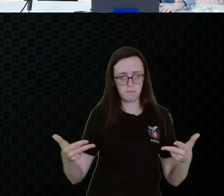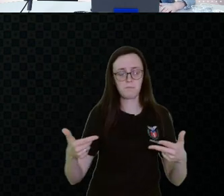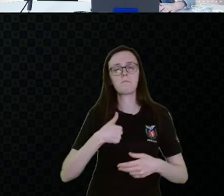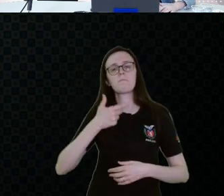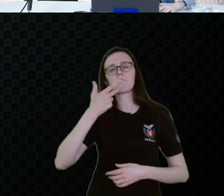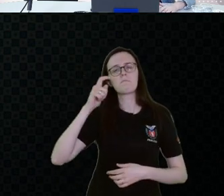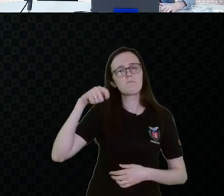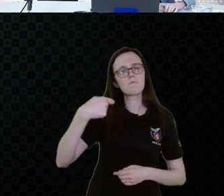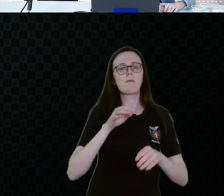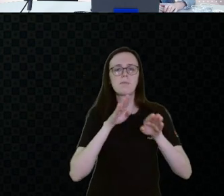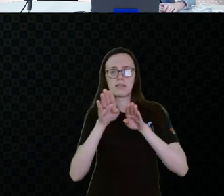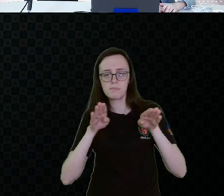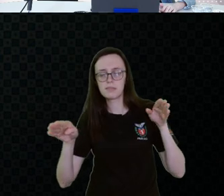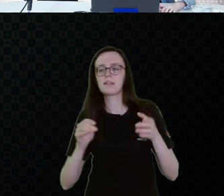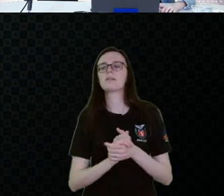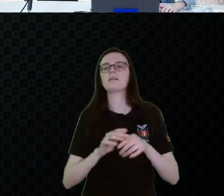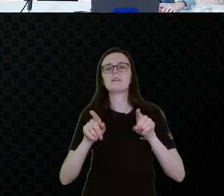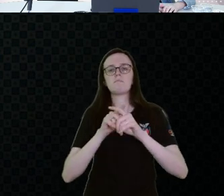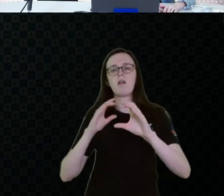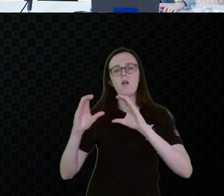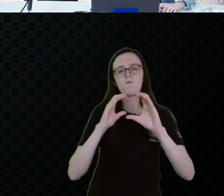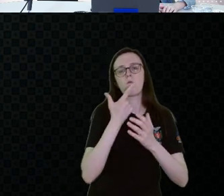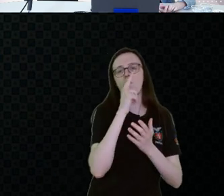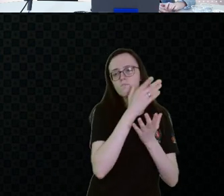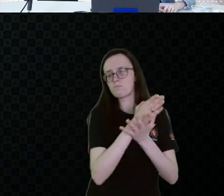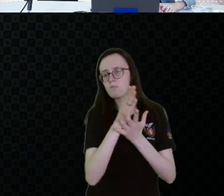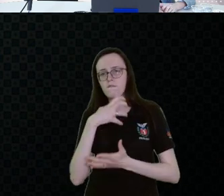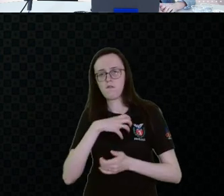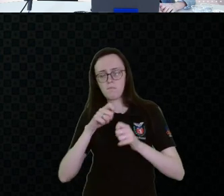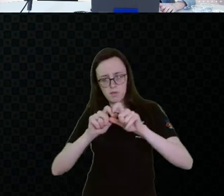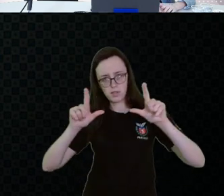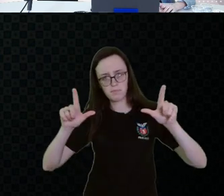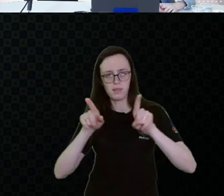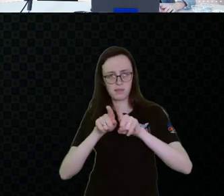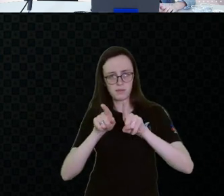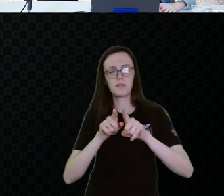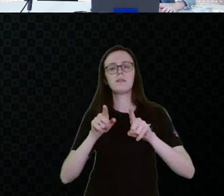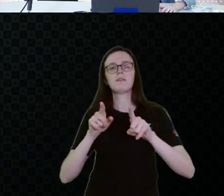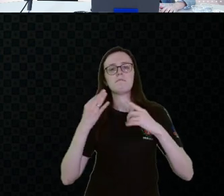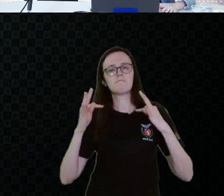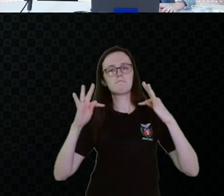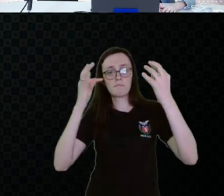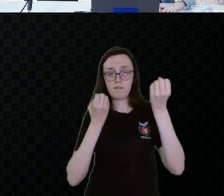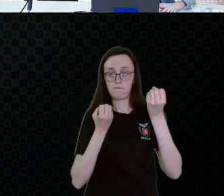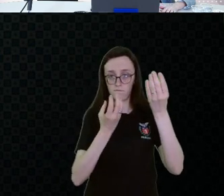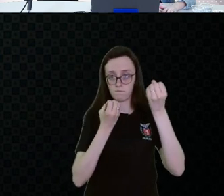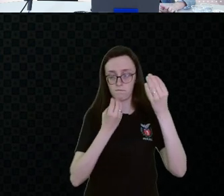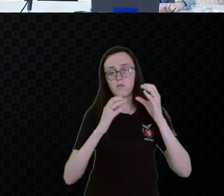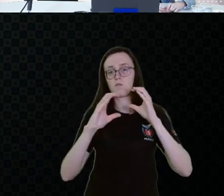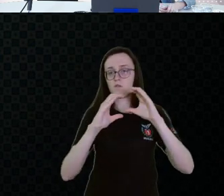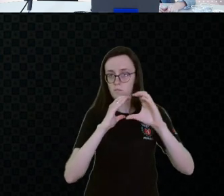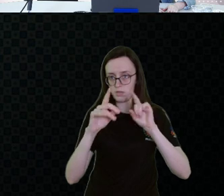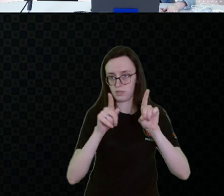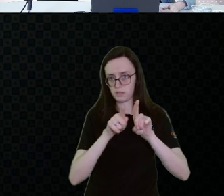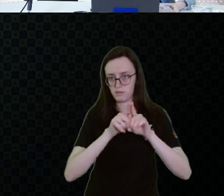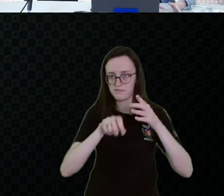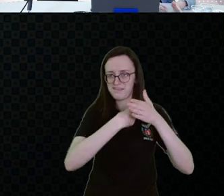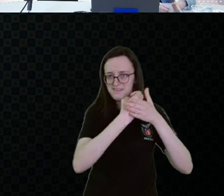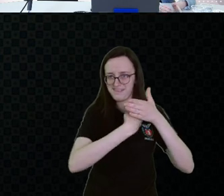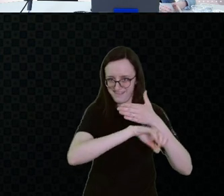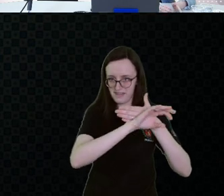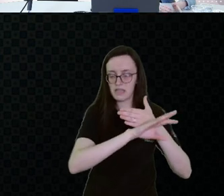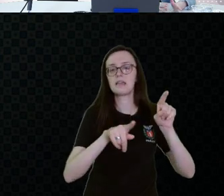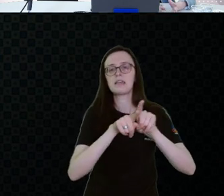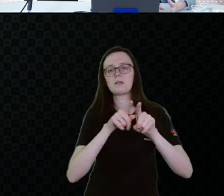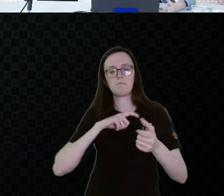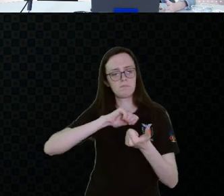vamos falar um pouquinho da acessibilidade, comunicação alternativa e ampliada, as tecnologias de informação e comunicação, adaptações tanto